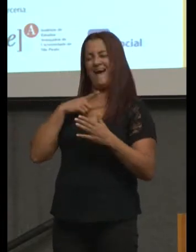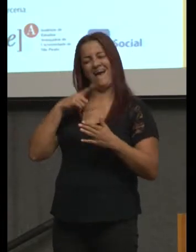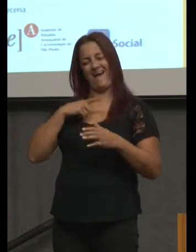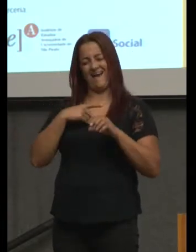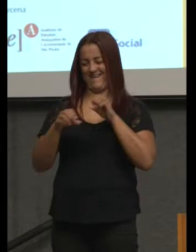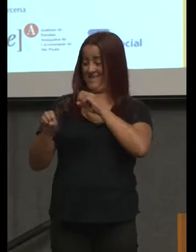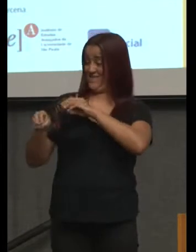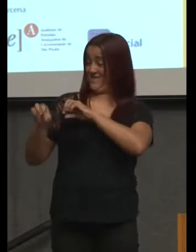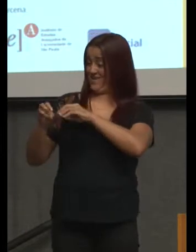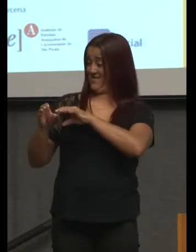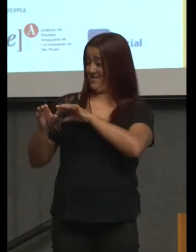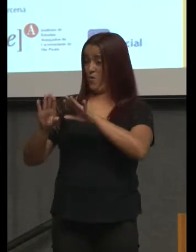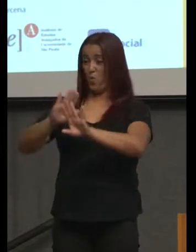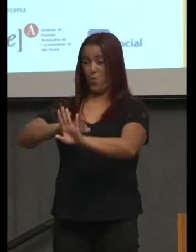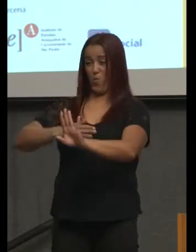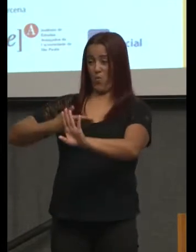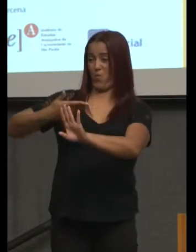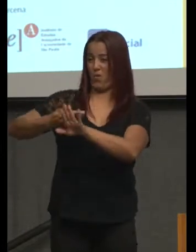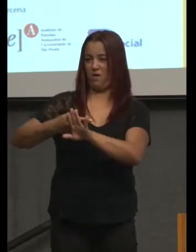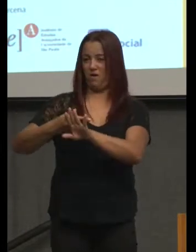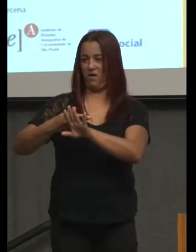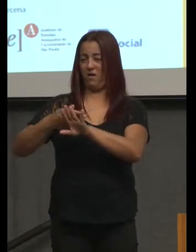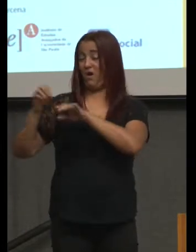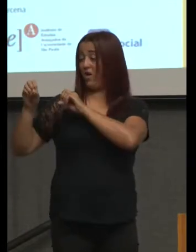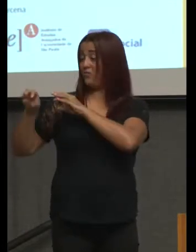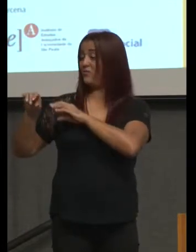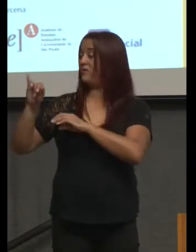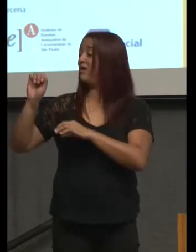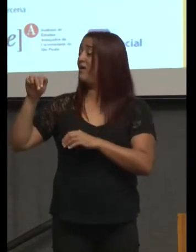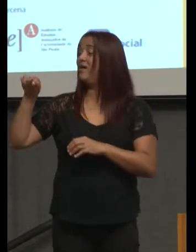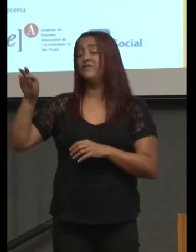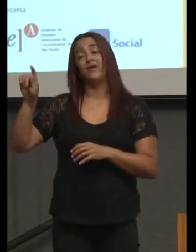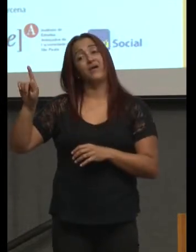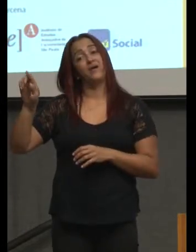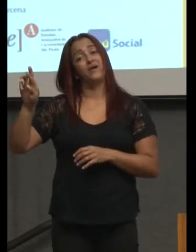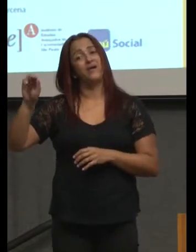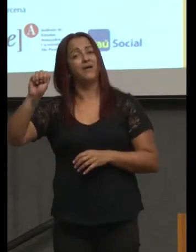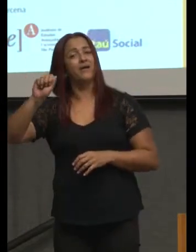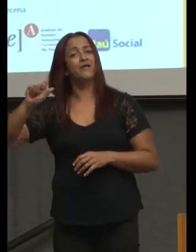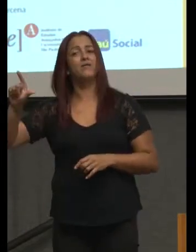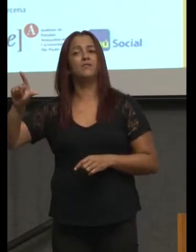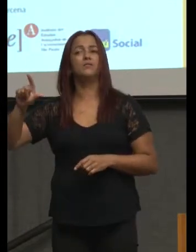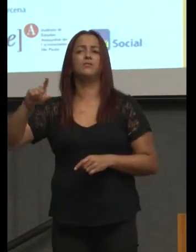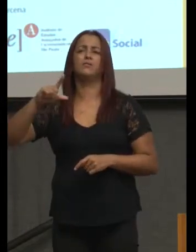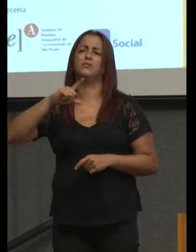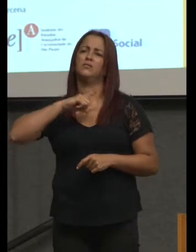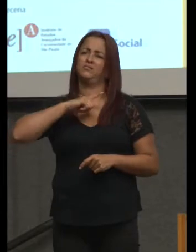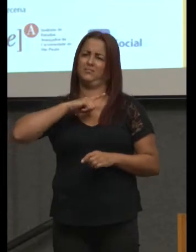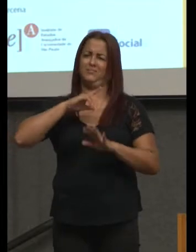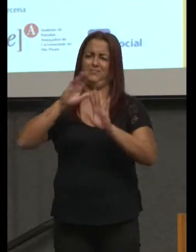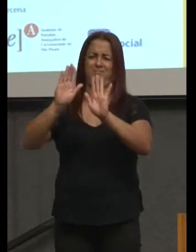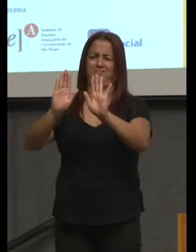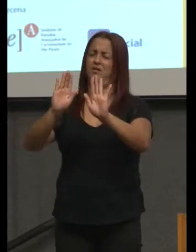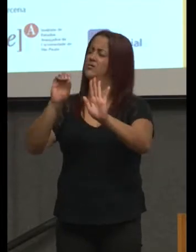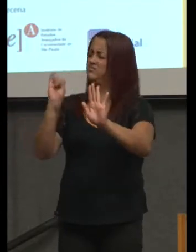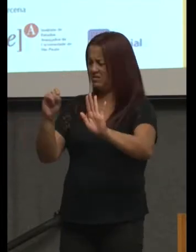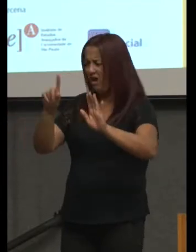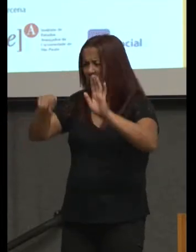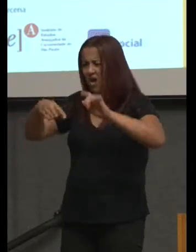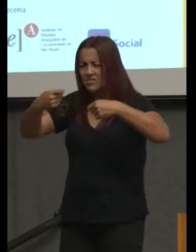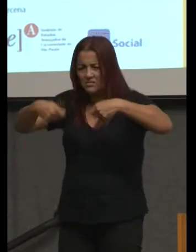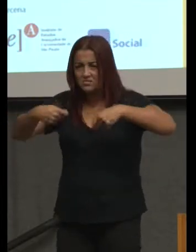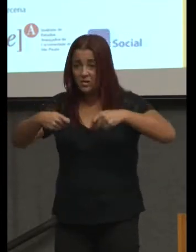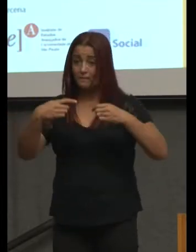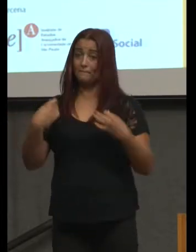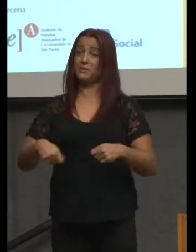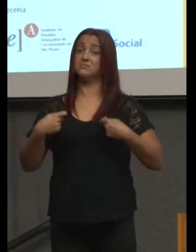Significa educação entre os aspectos socioemocionais, etc., também estão presentes. Ora, se isso é necessário, eu tenho